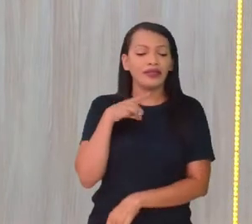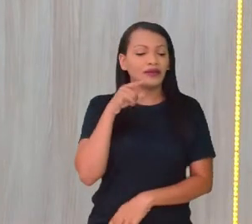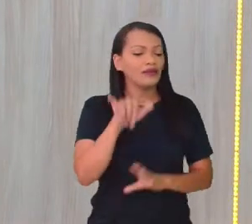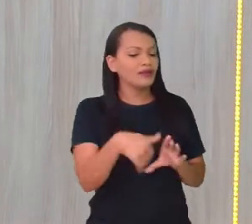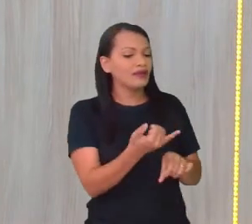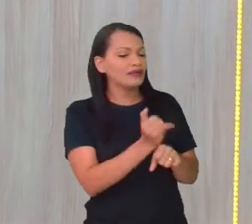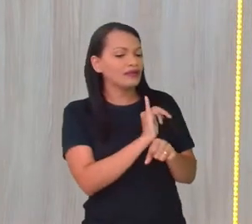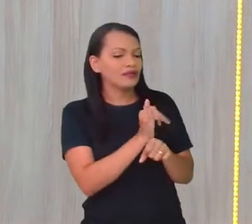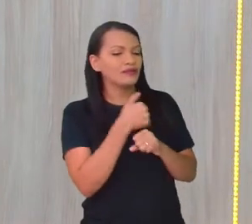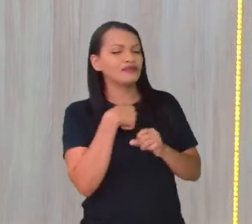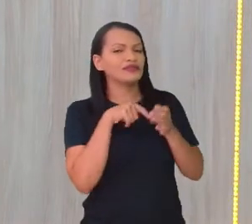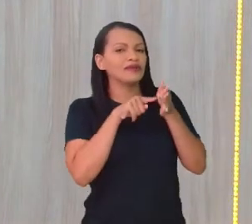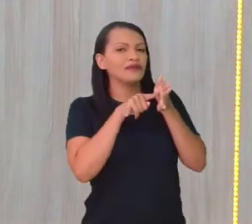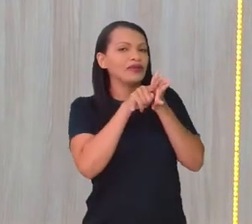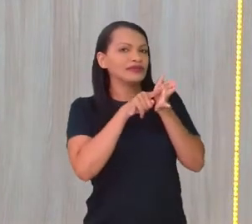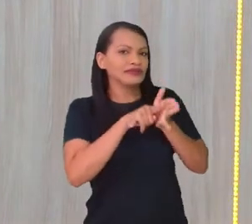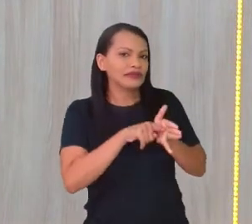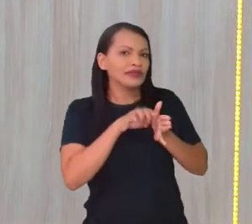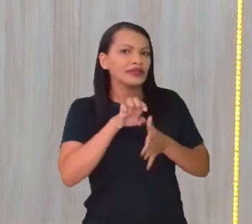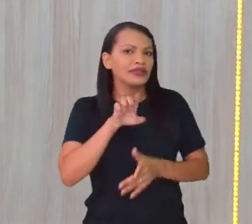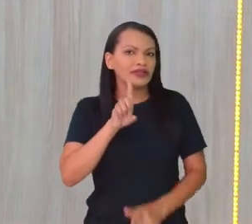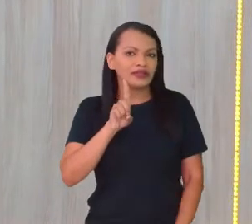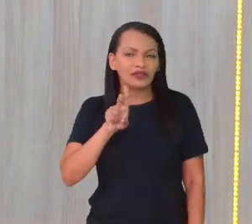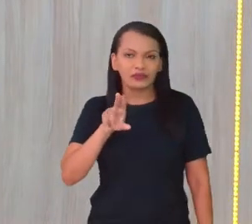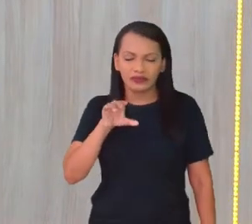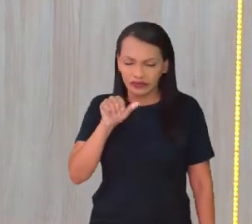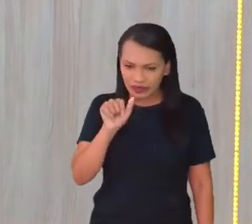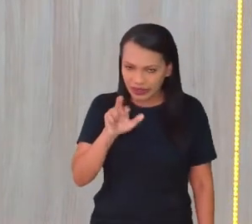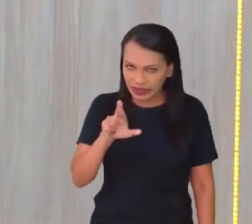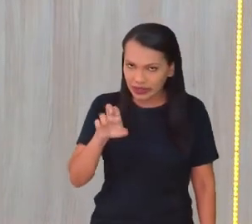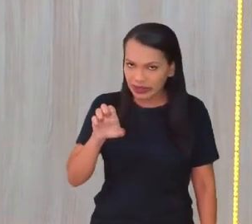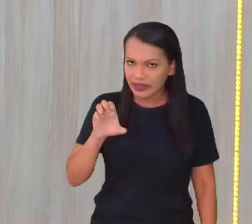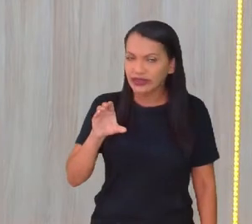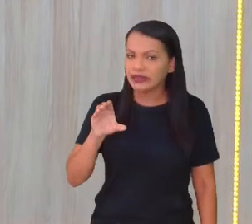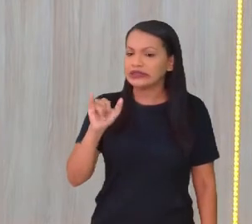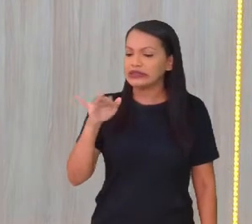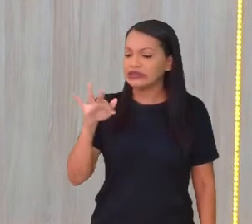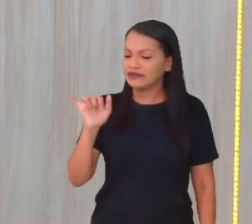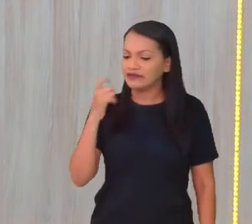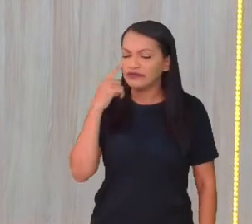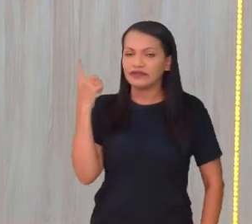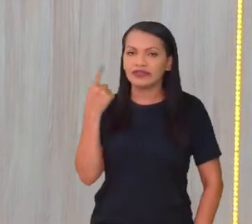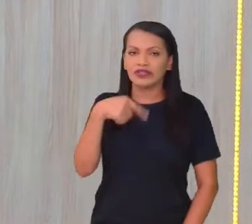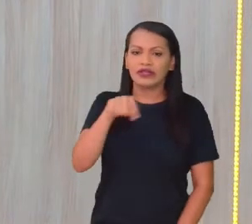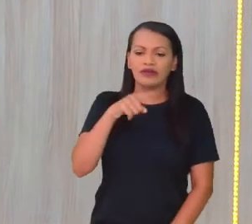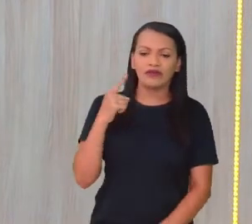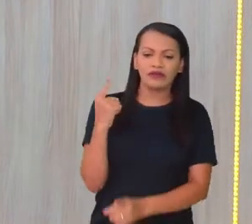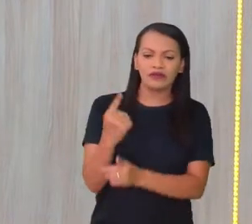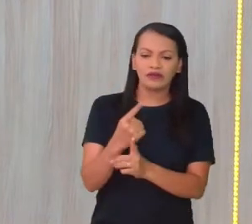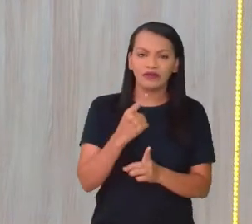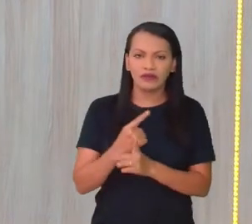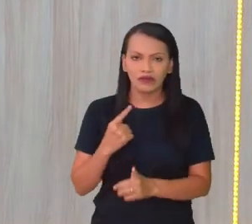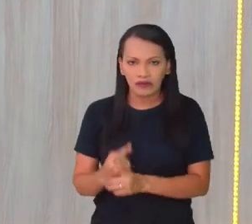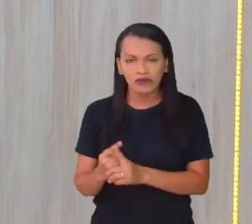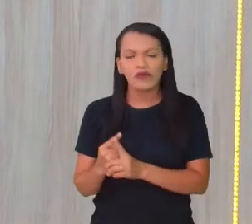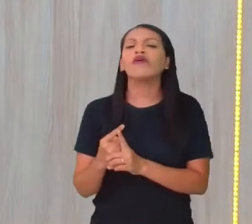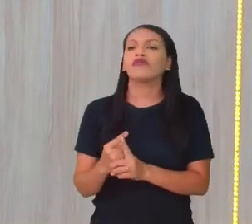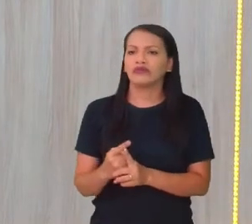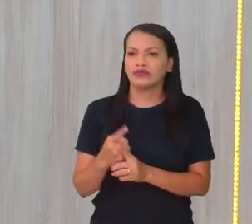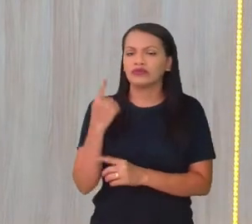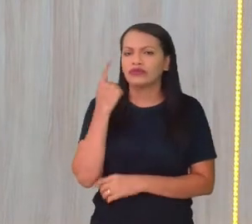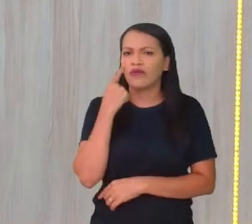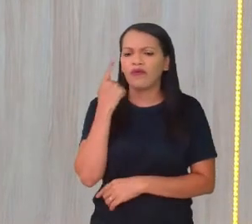pesquisar, Educa Recife, tudo junto, lá na Lupinha. Aí você encontra o canal, aquele azinho famoso,